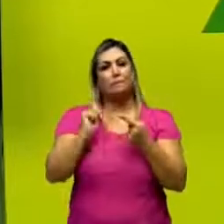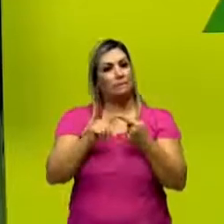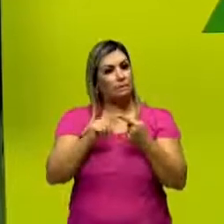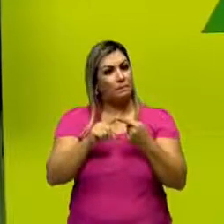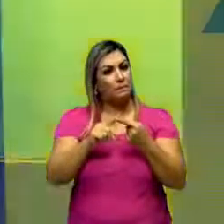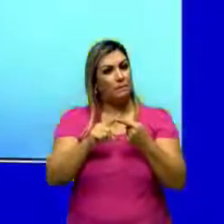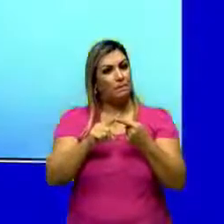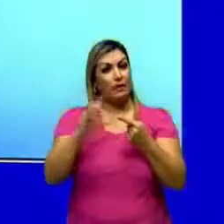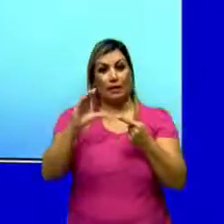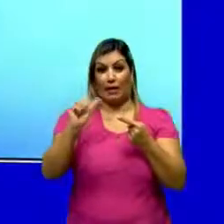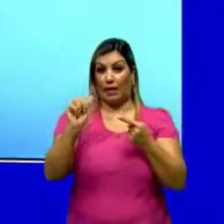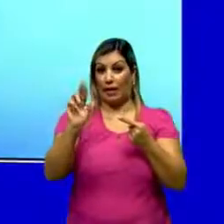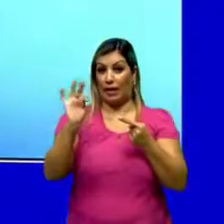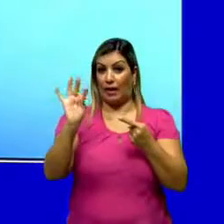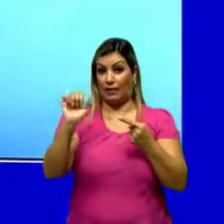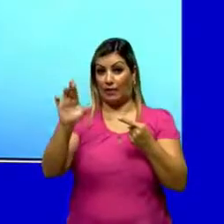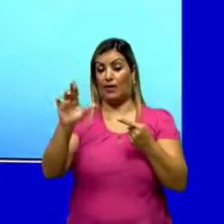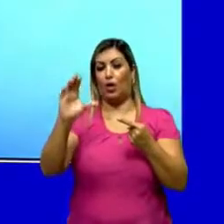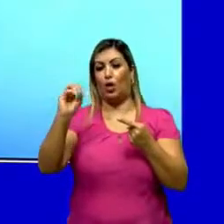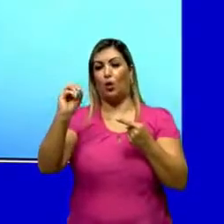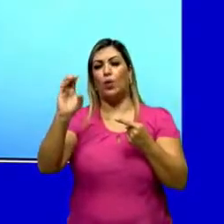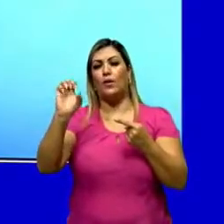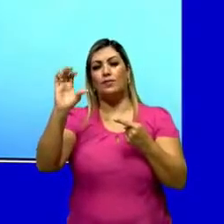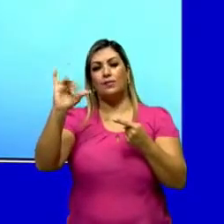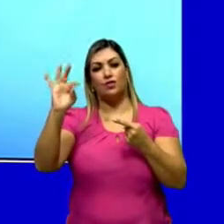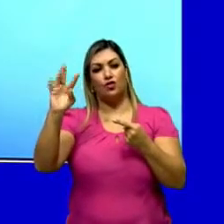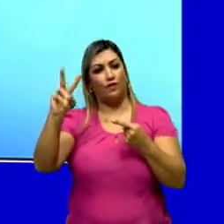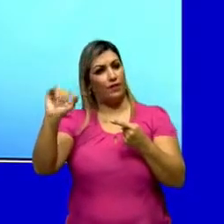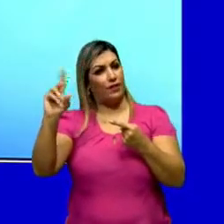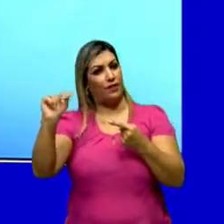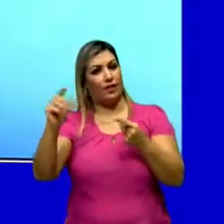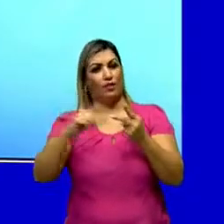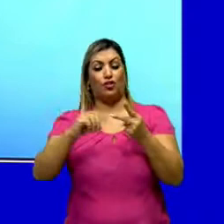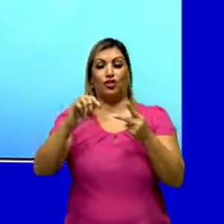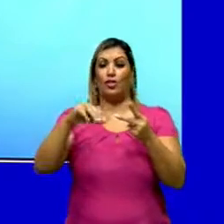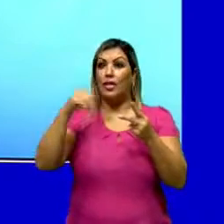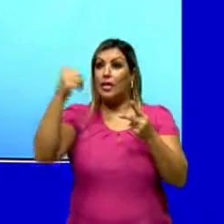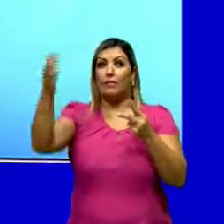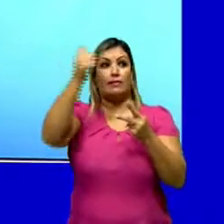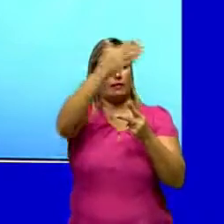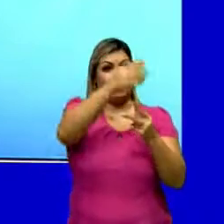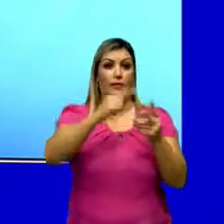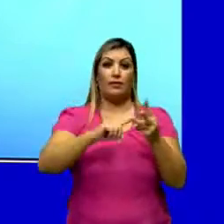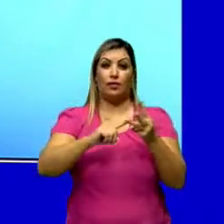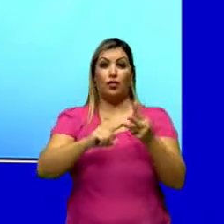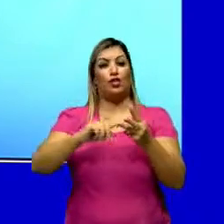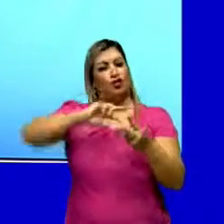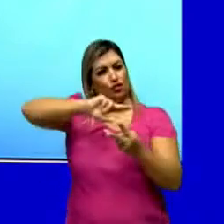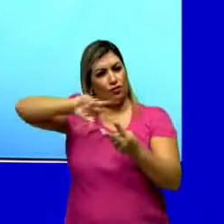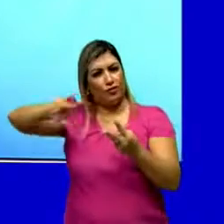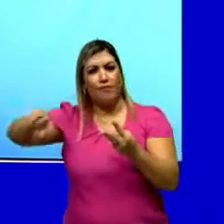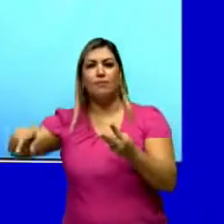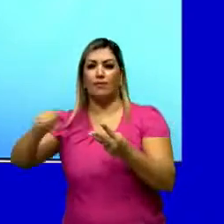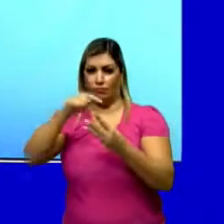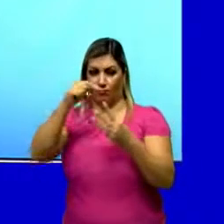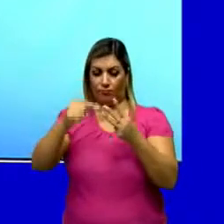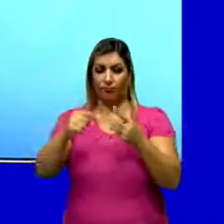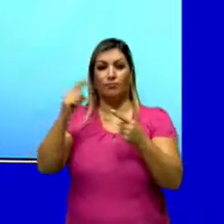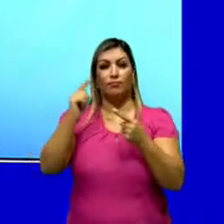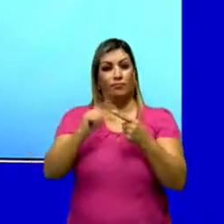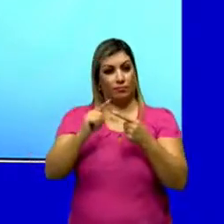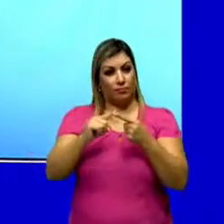é o caráter da coercitividade, exterioridade e generalidade. A